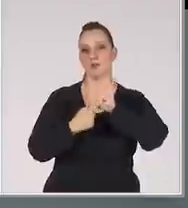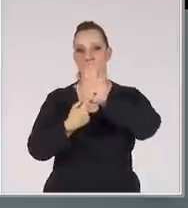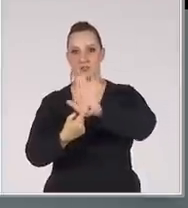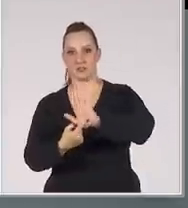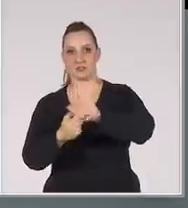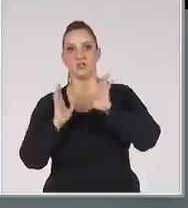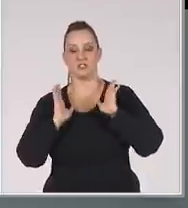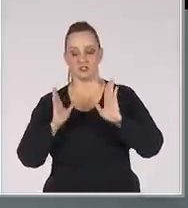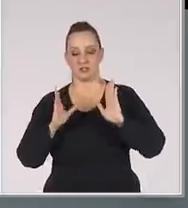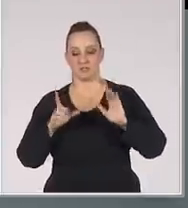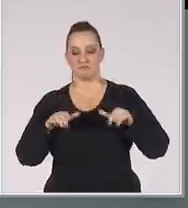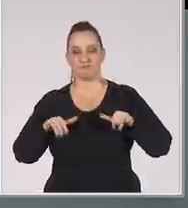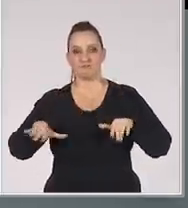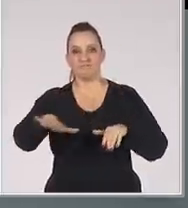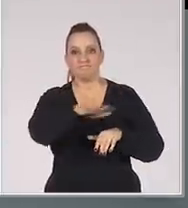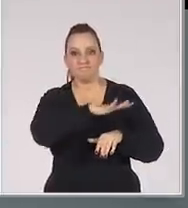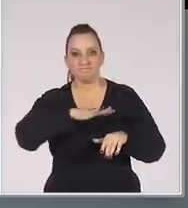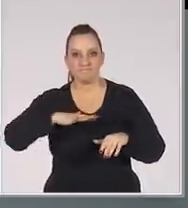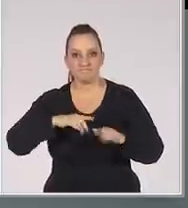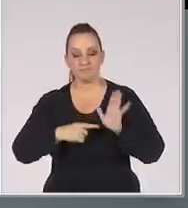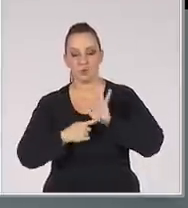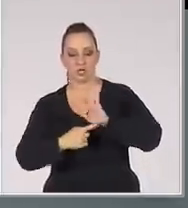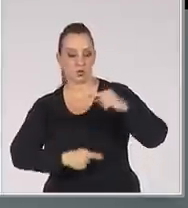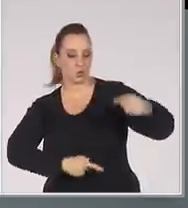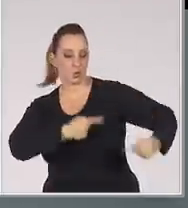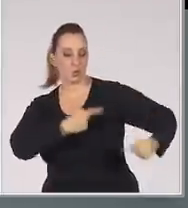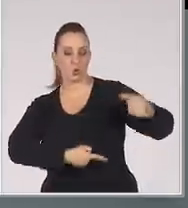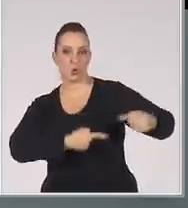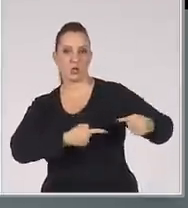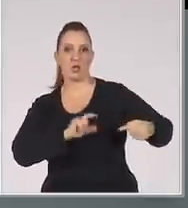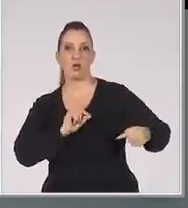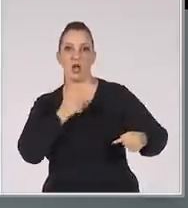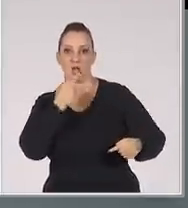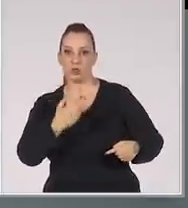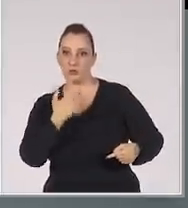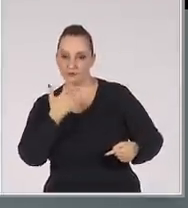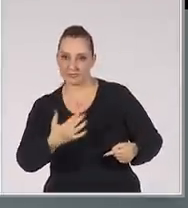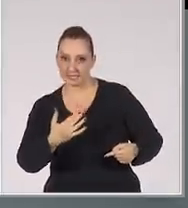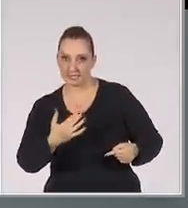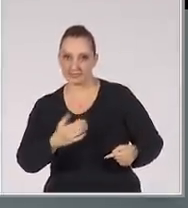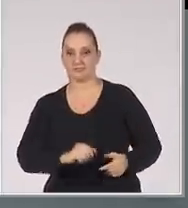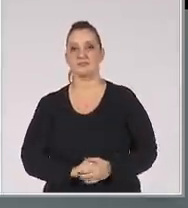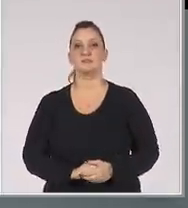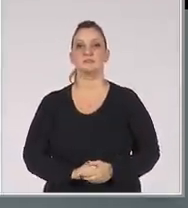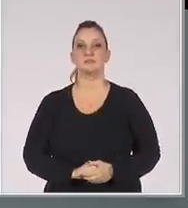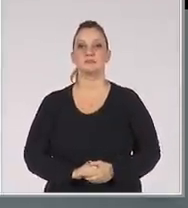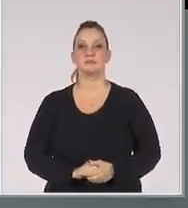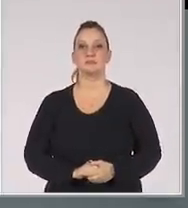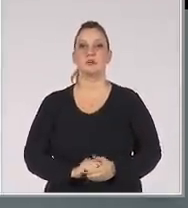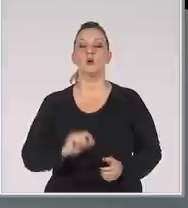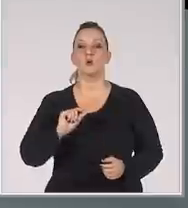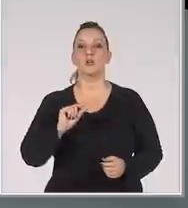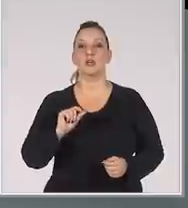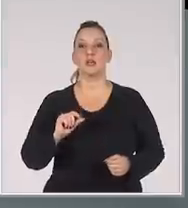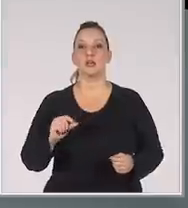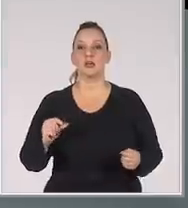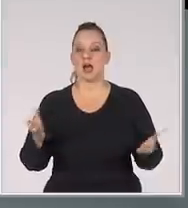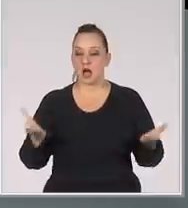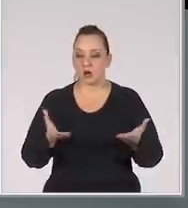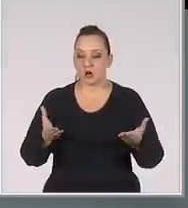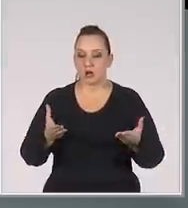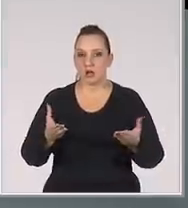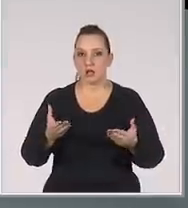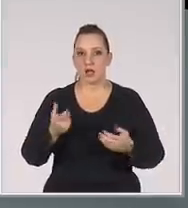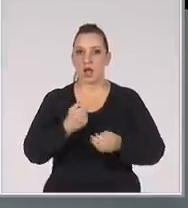Já o mercado Representa a concorrência As tendências E as novidades A conjuntura econômica